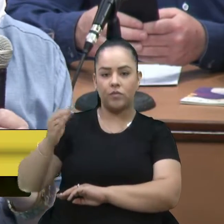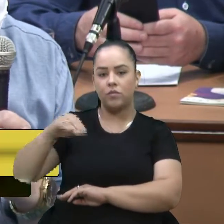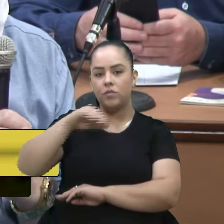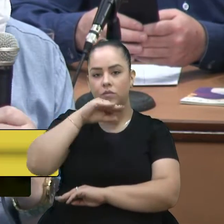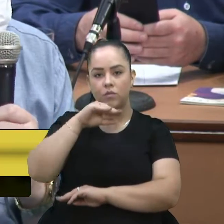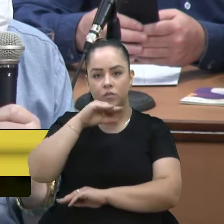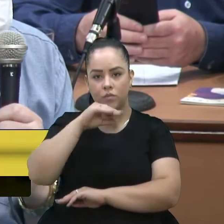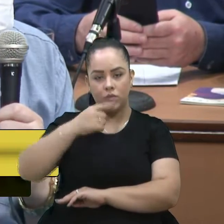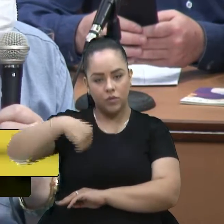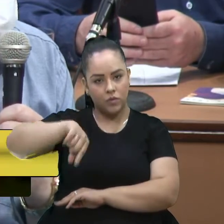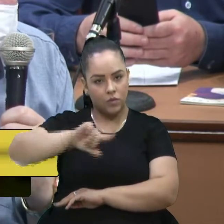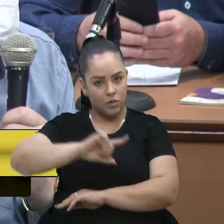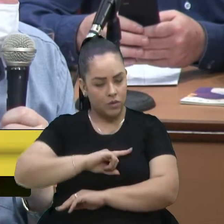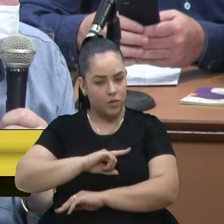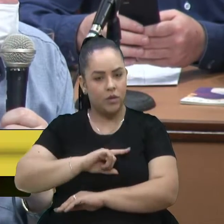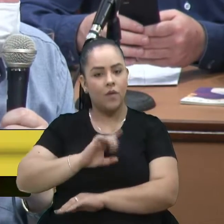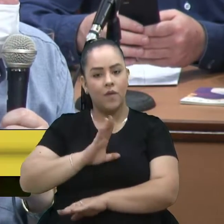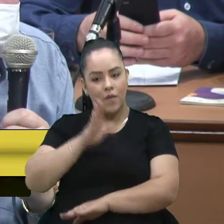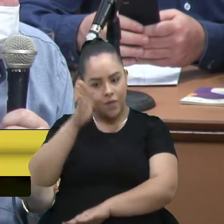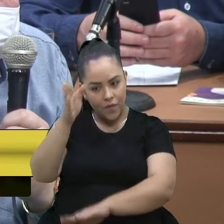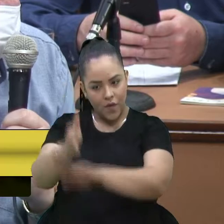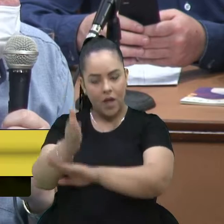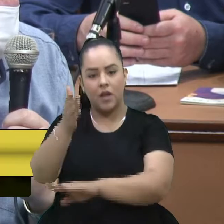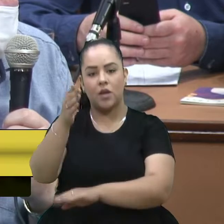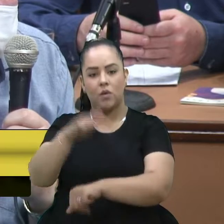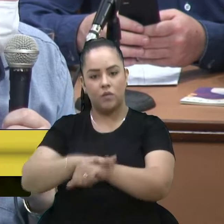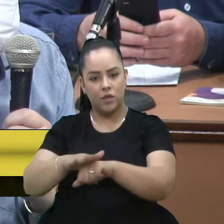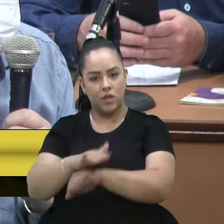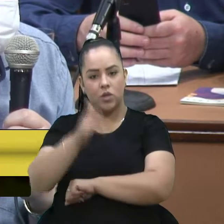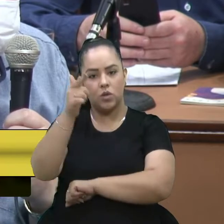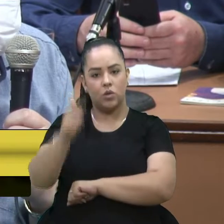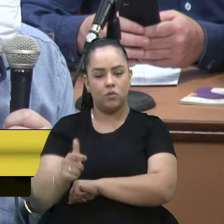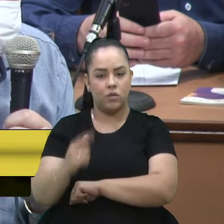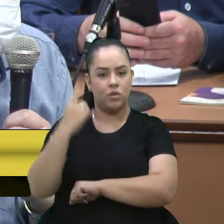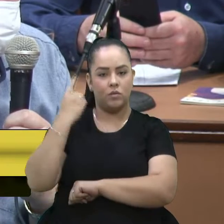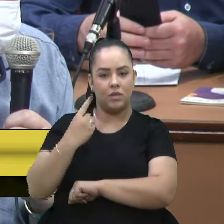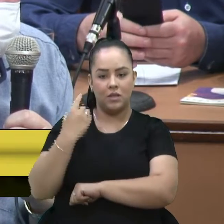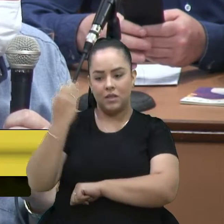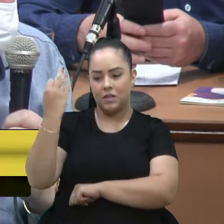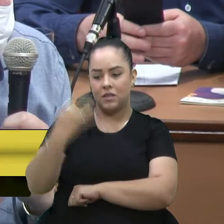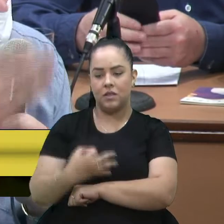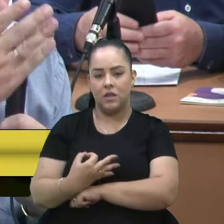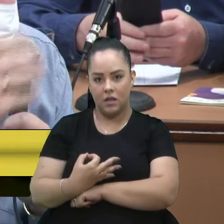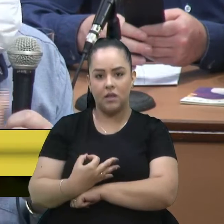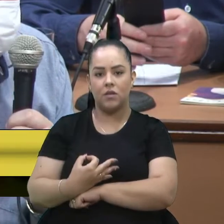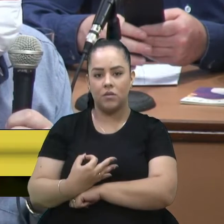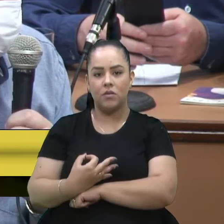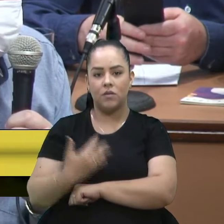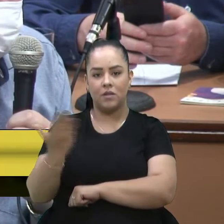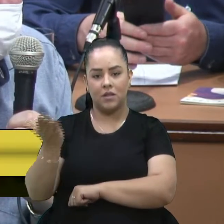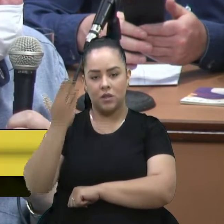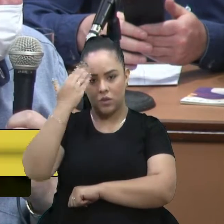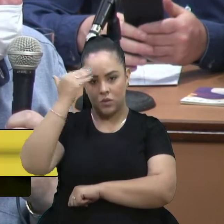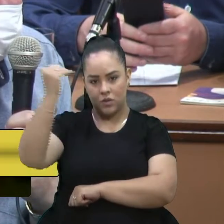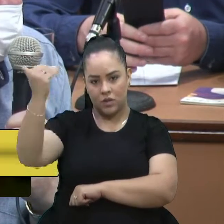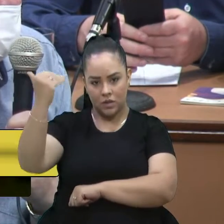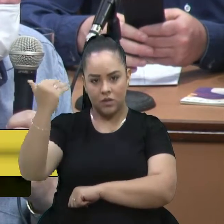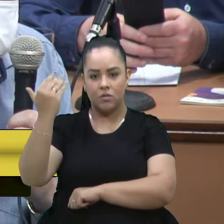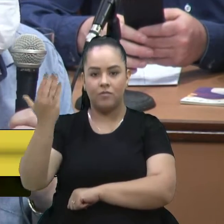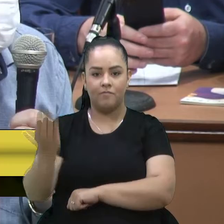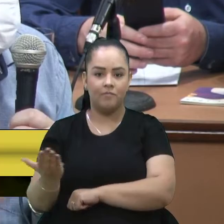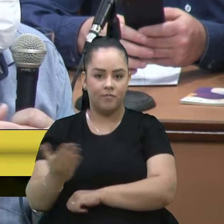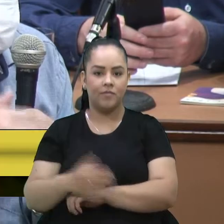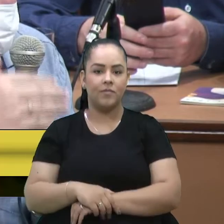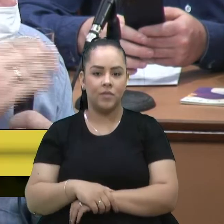E a gente vai reforçar com os deputados. E tenho certeza absoluta, sabe que o senhor vai ter sucesso nessa empreitada aí,